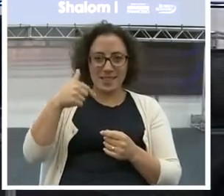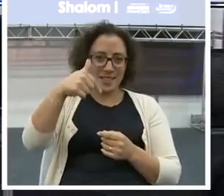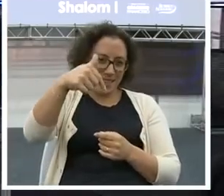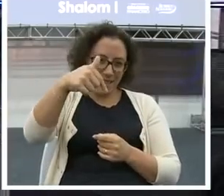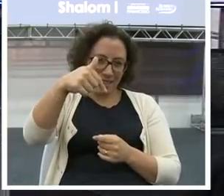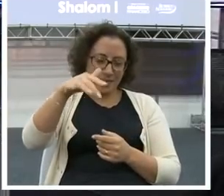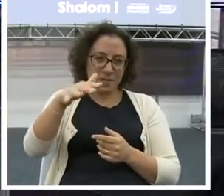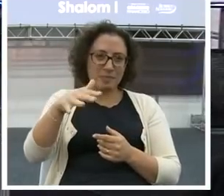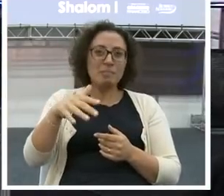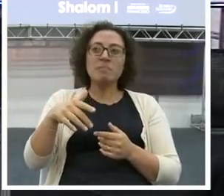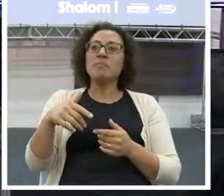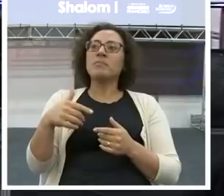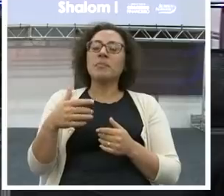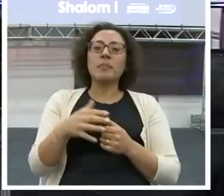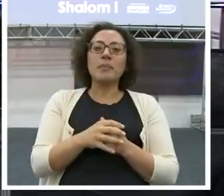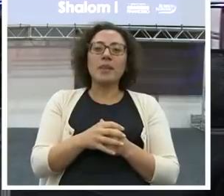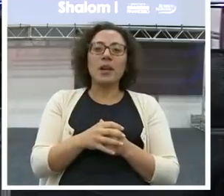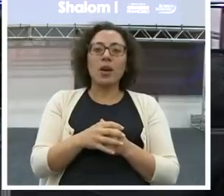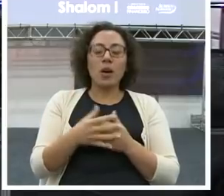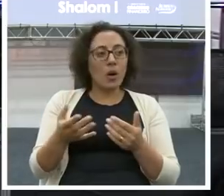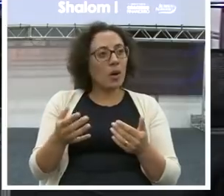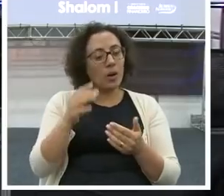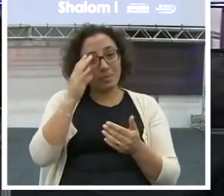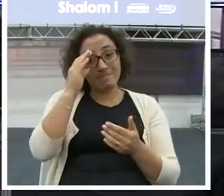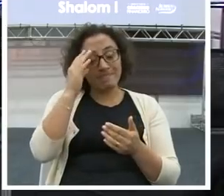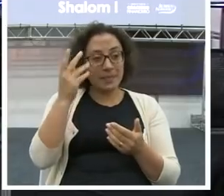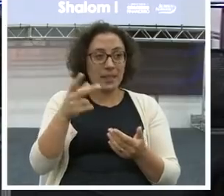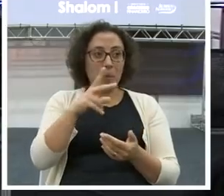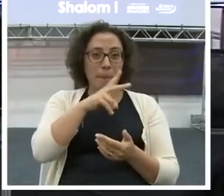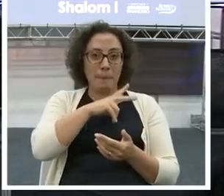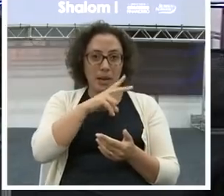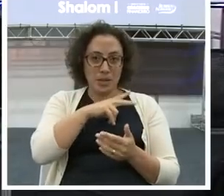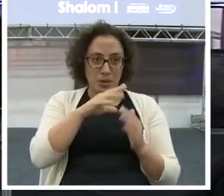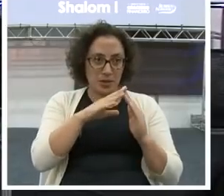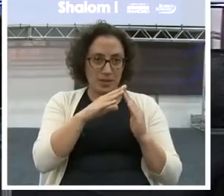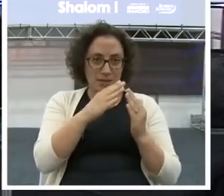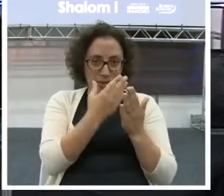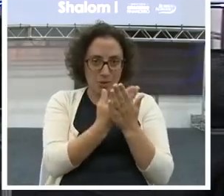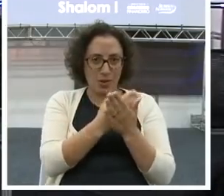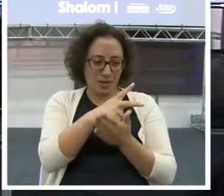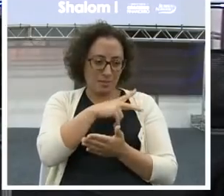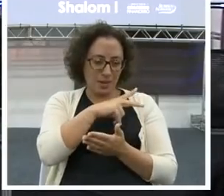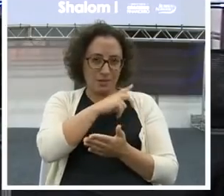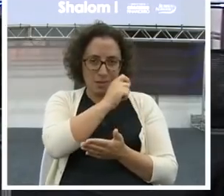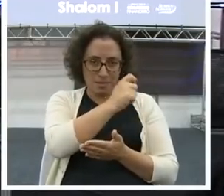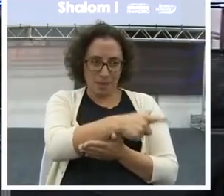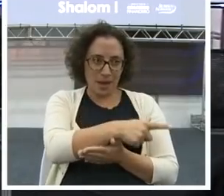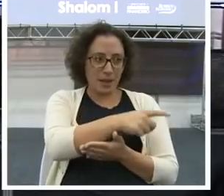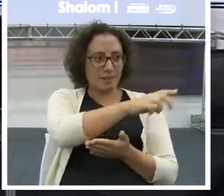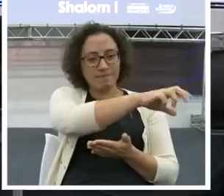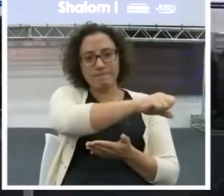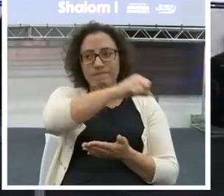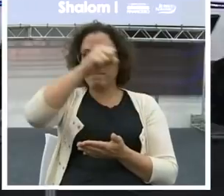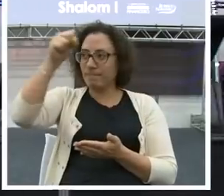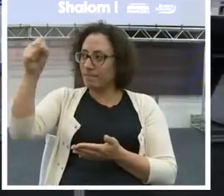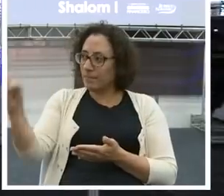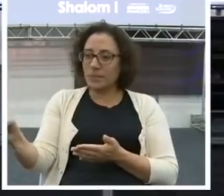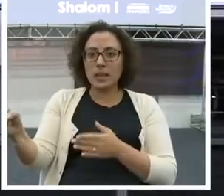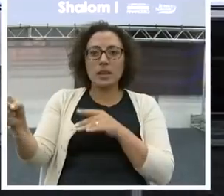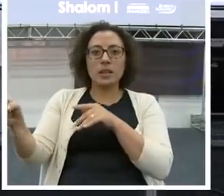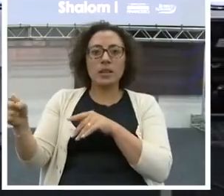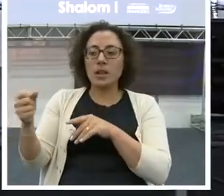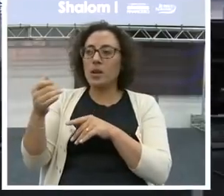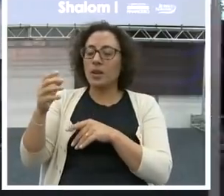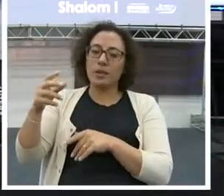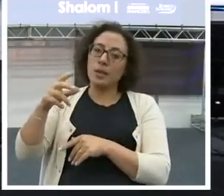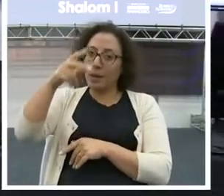assim, cara, está saindo do colégio particular e vai para o colégio público. Você está acabando com a vida da criança.